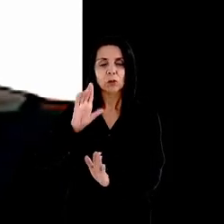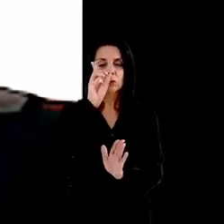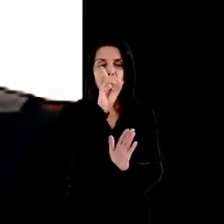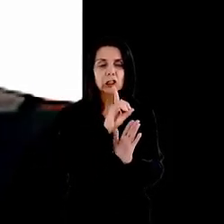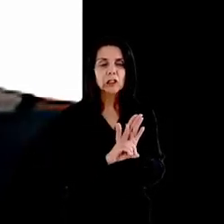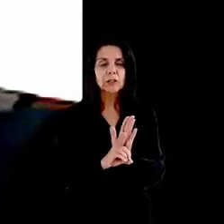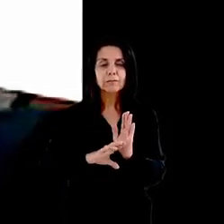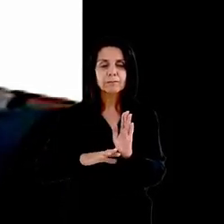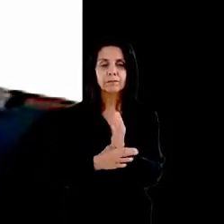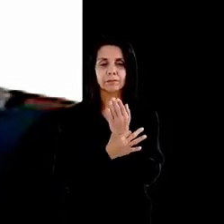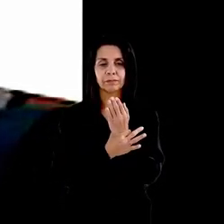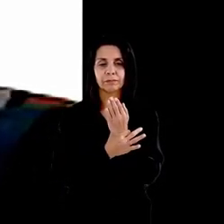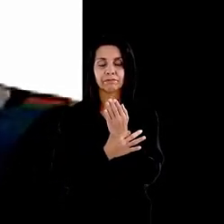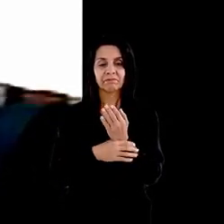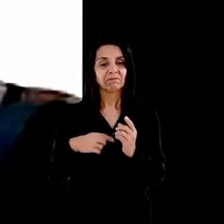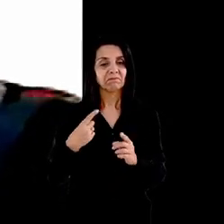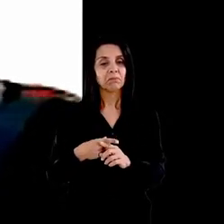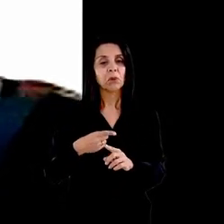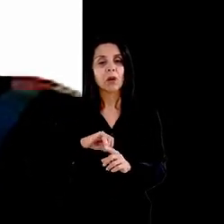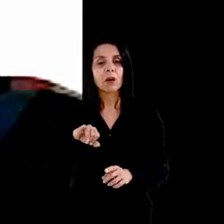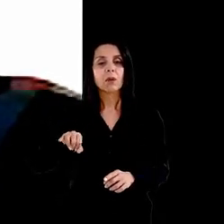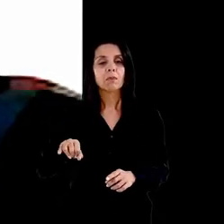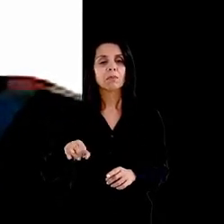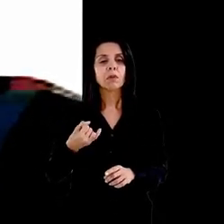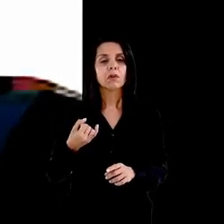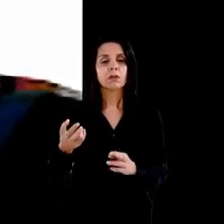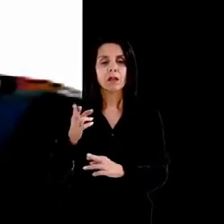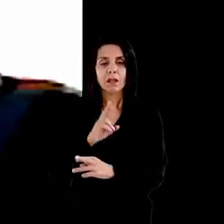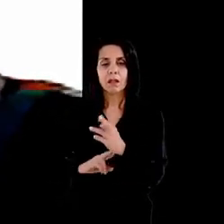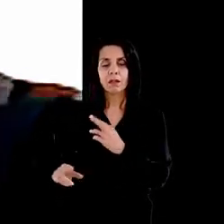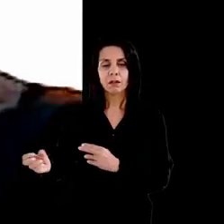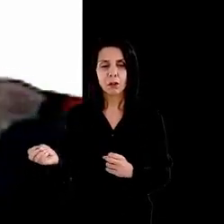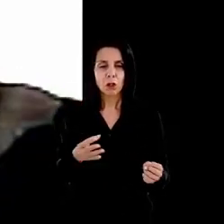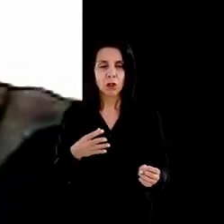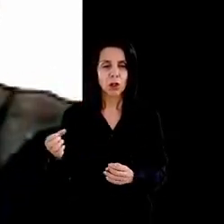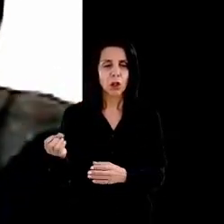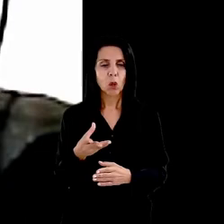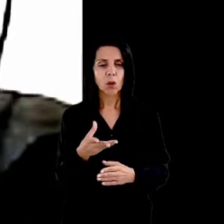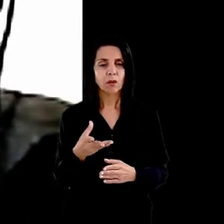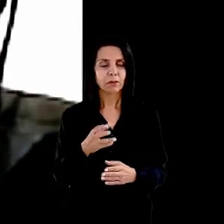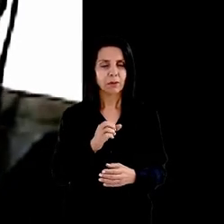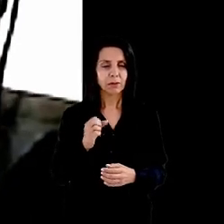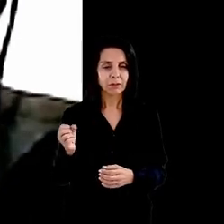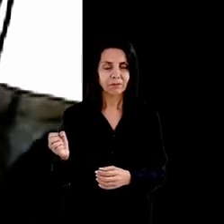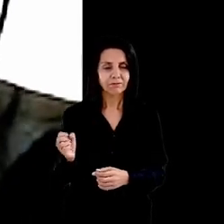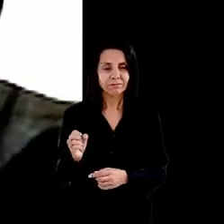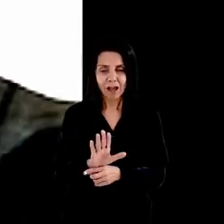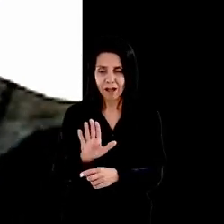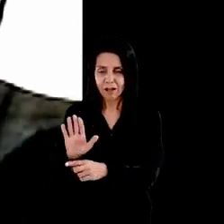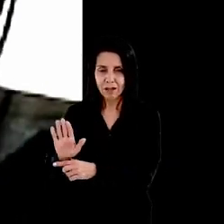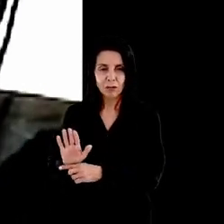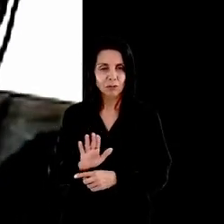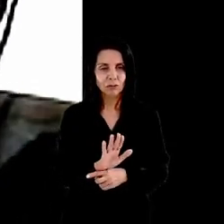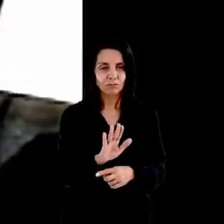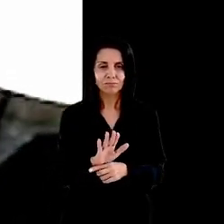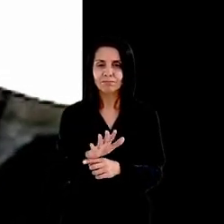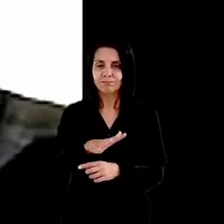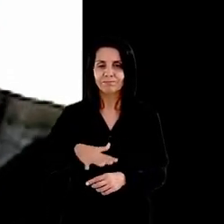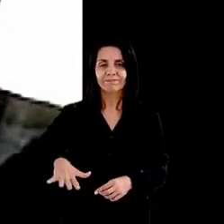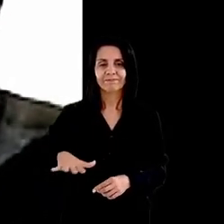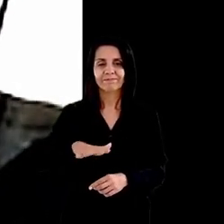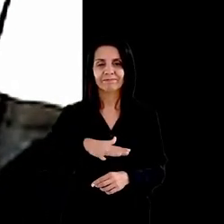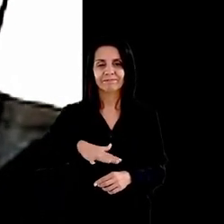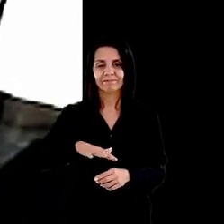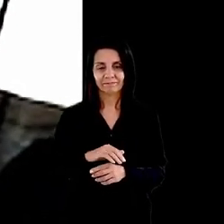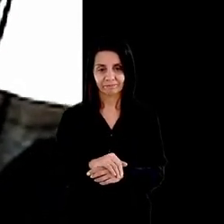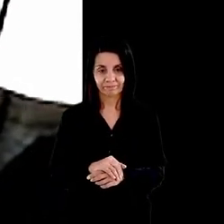e porque cria oportunidades de novas relações de solidariedade de articulação eu acho que este espaço que se